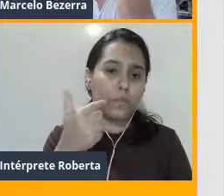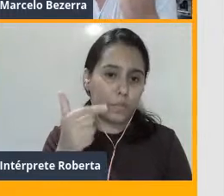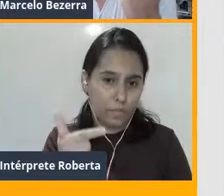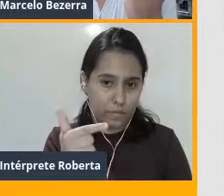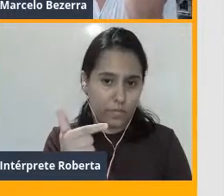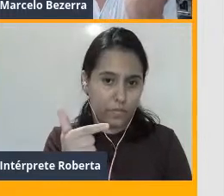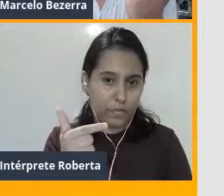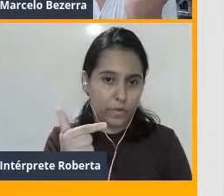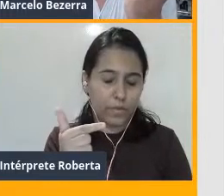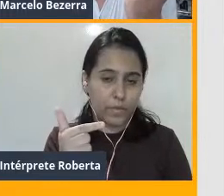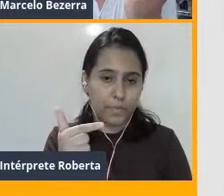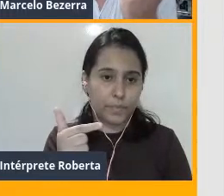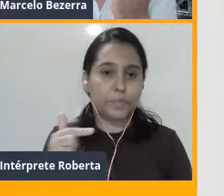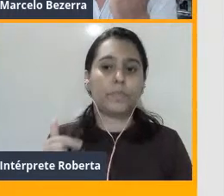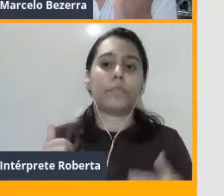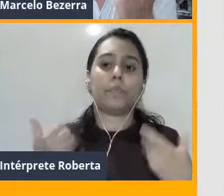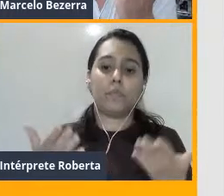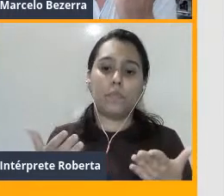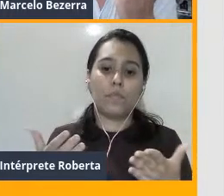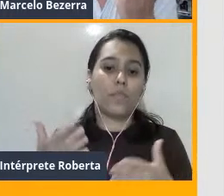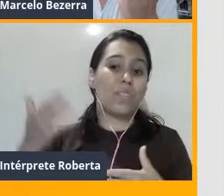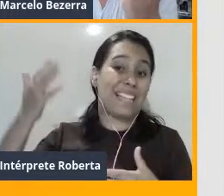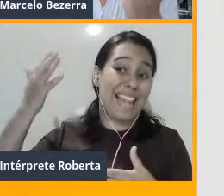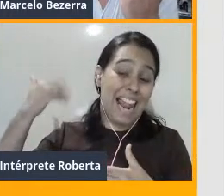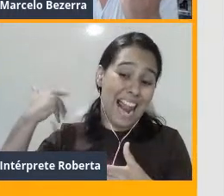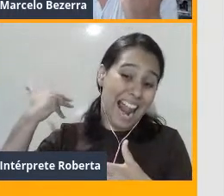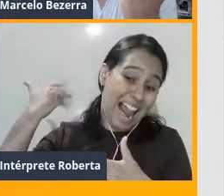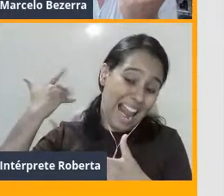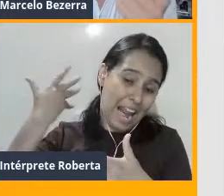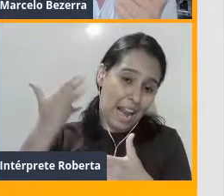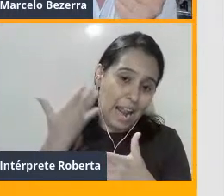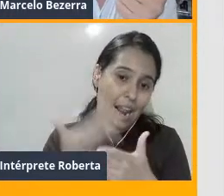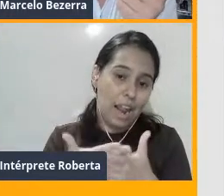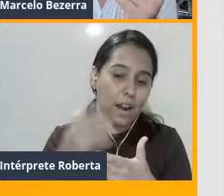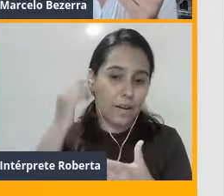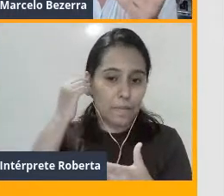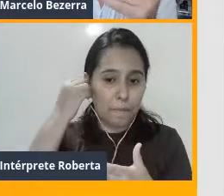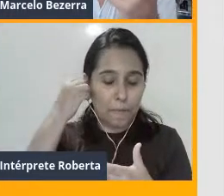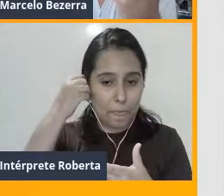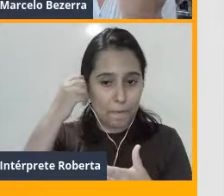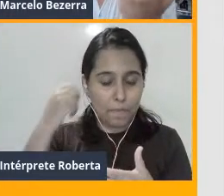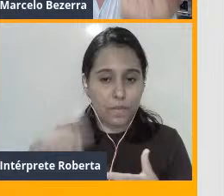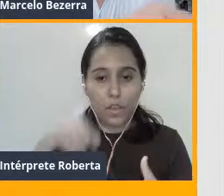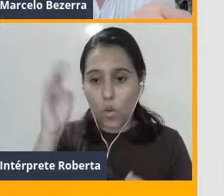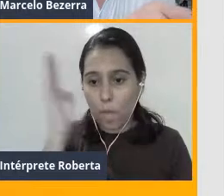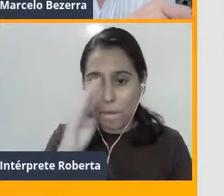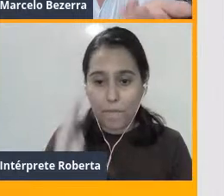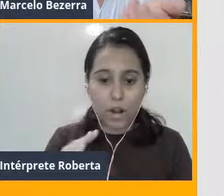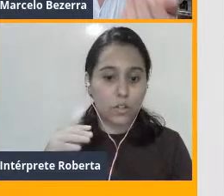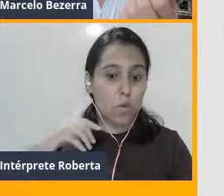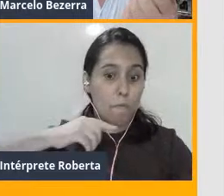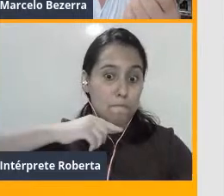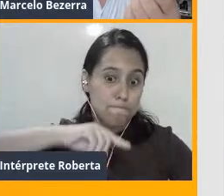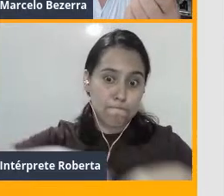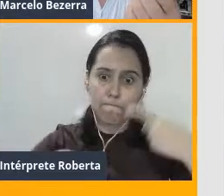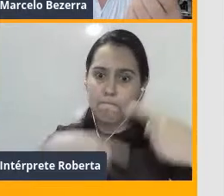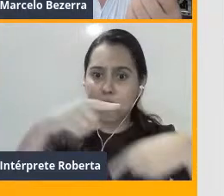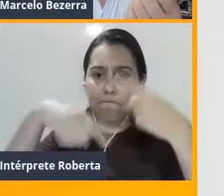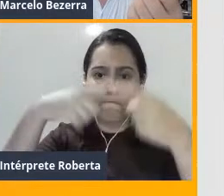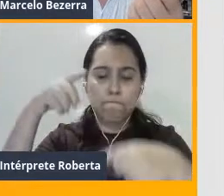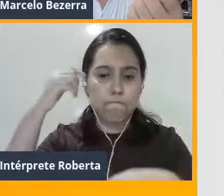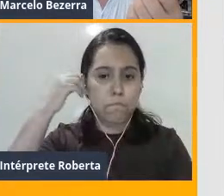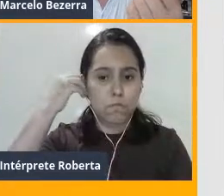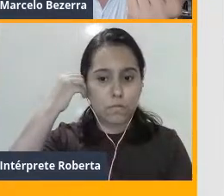Então, de lá para cá, o Brasil evoluiu tanto que chegou até a ser o maior produtor de